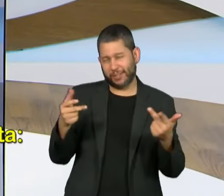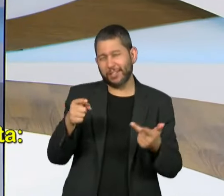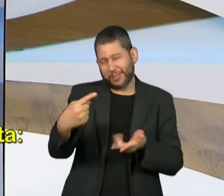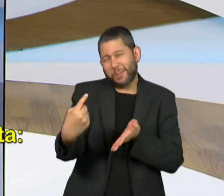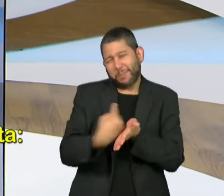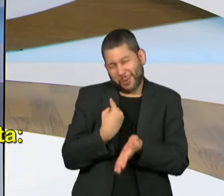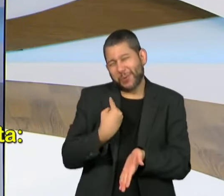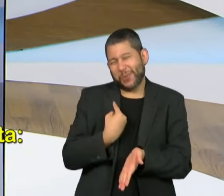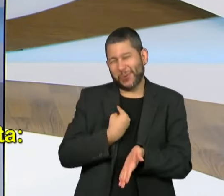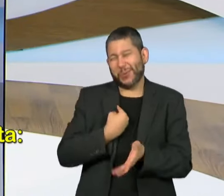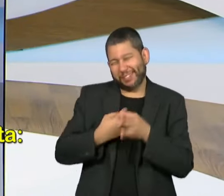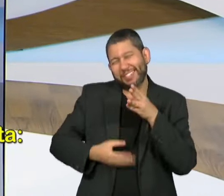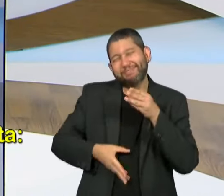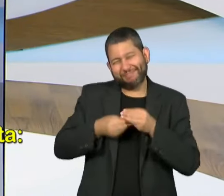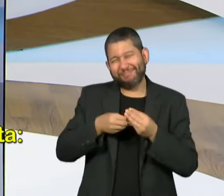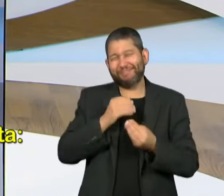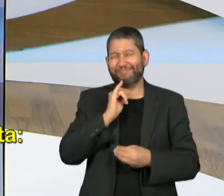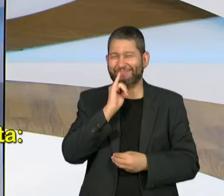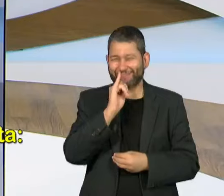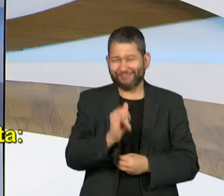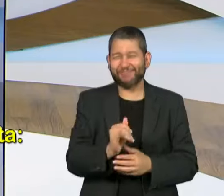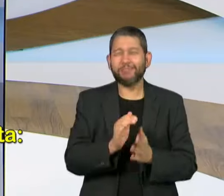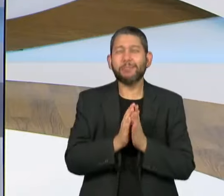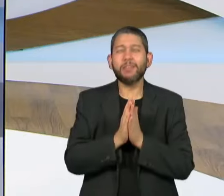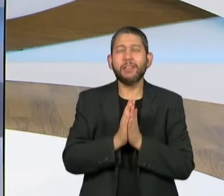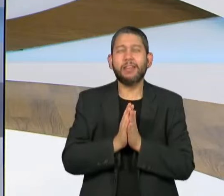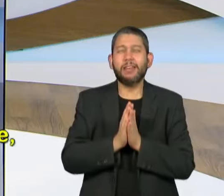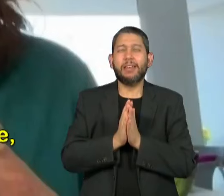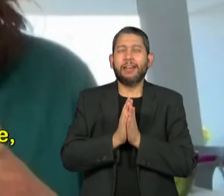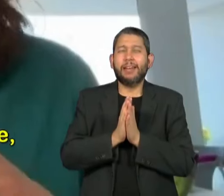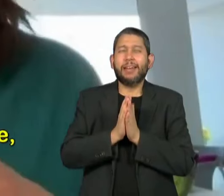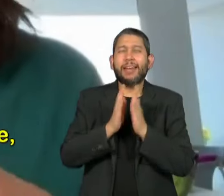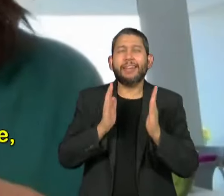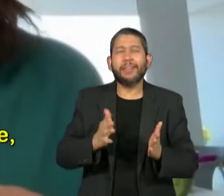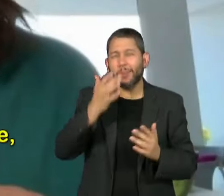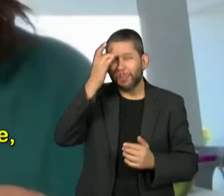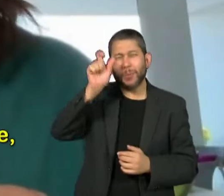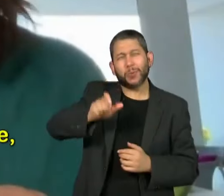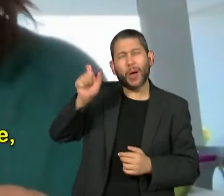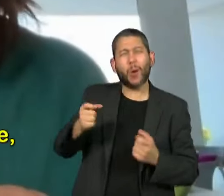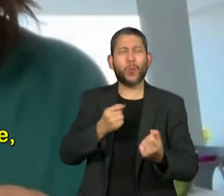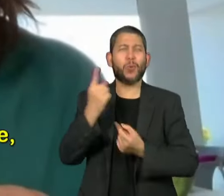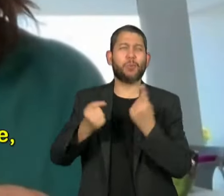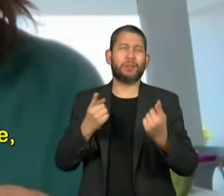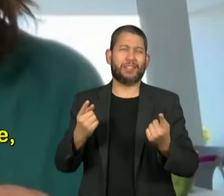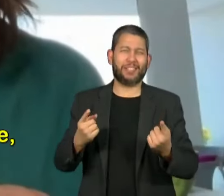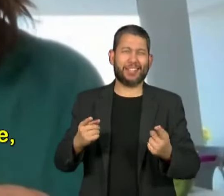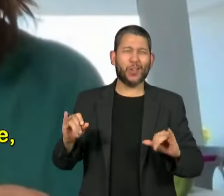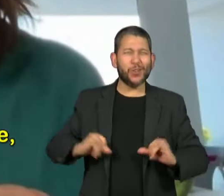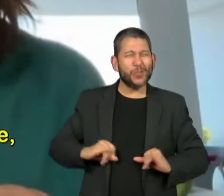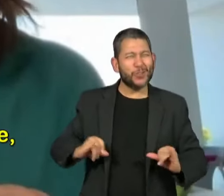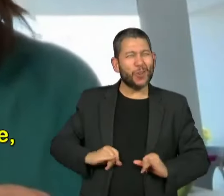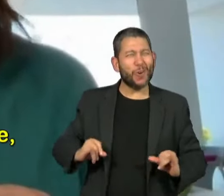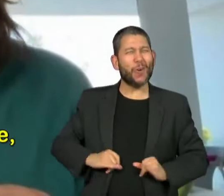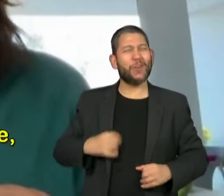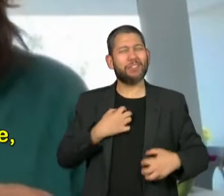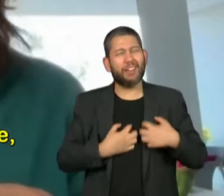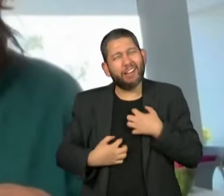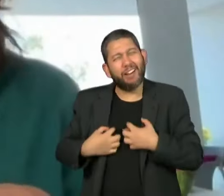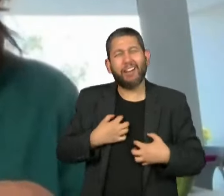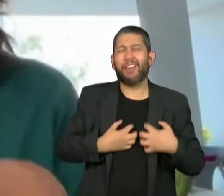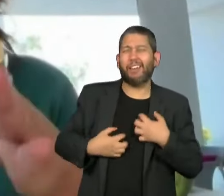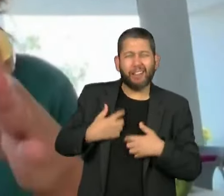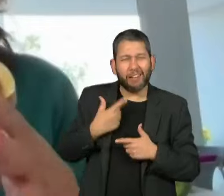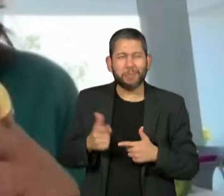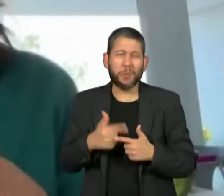tem outra coisa, também, com a tua pergunta. Tem gente que, quando sofre algo, um dolor muito grande, um